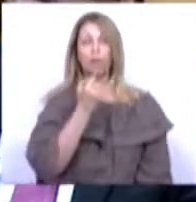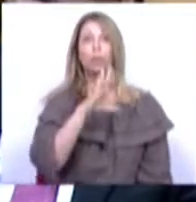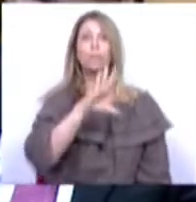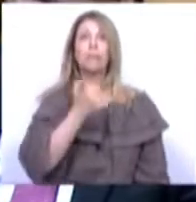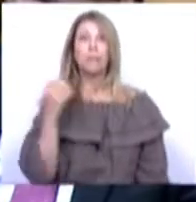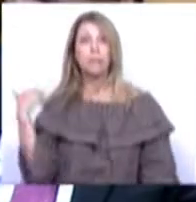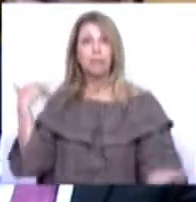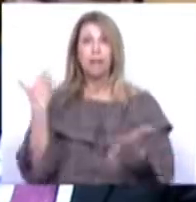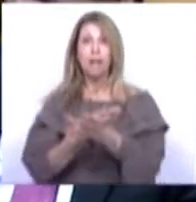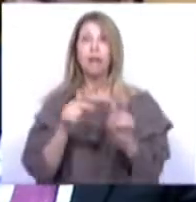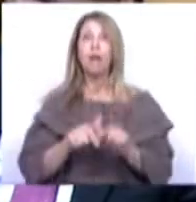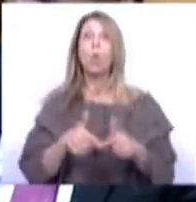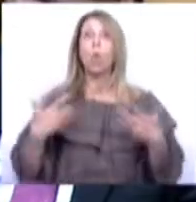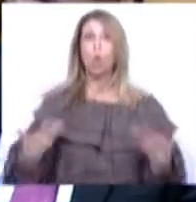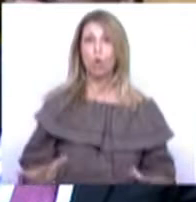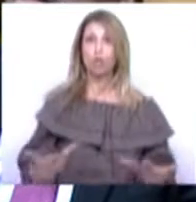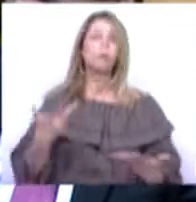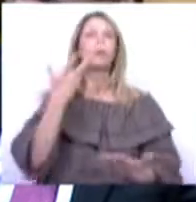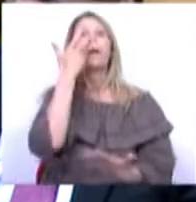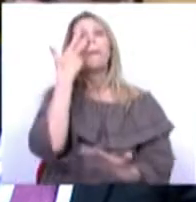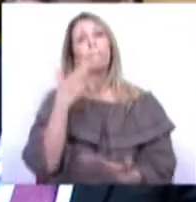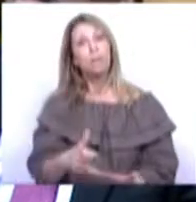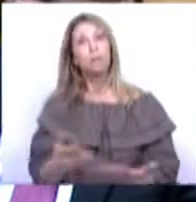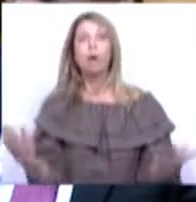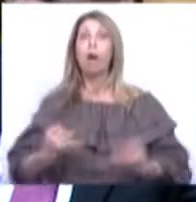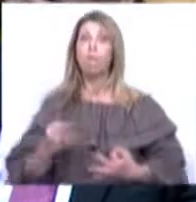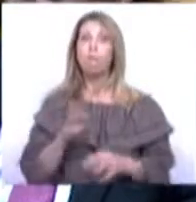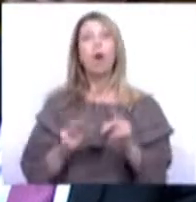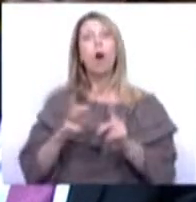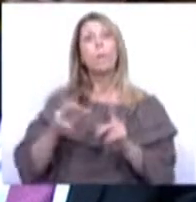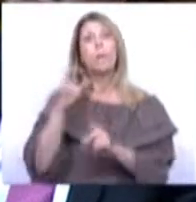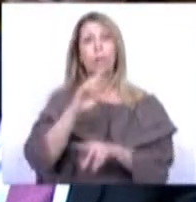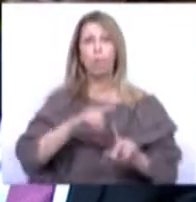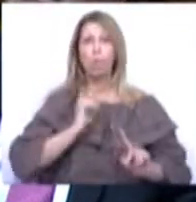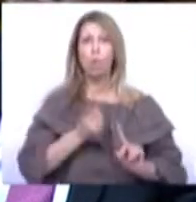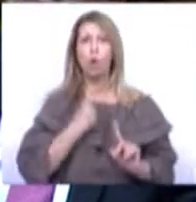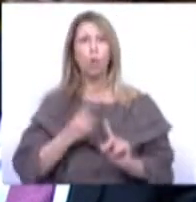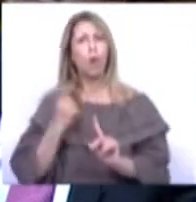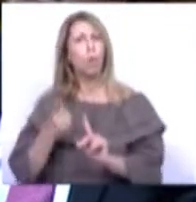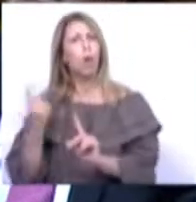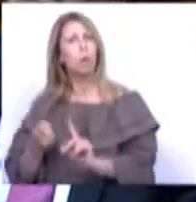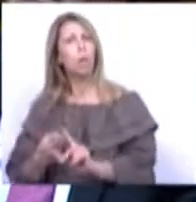até hoje as pensões foram extraordinariamente aumentadas todos os anos.